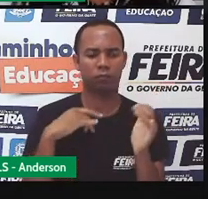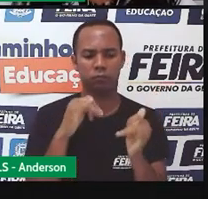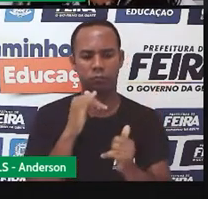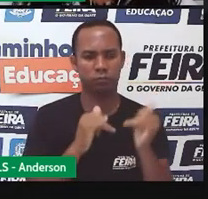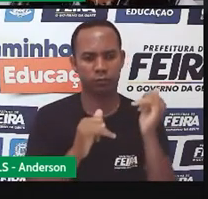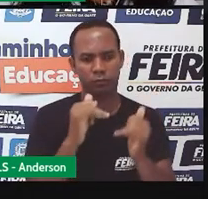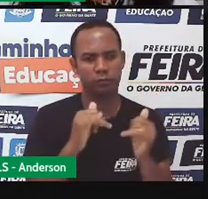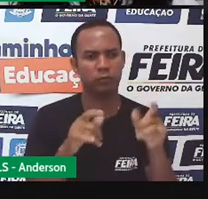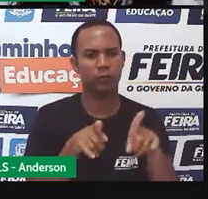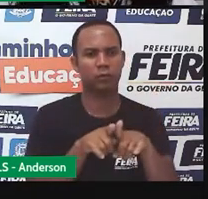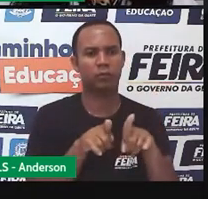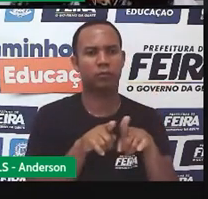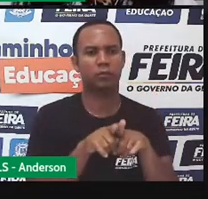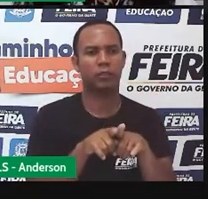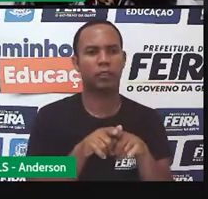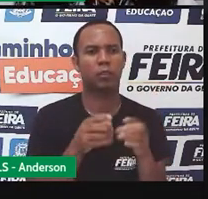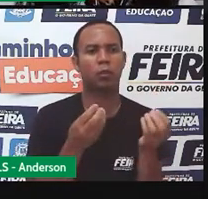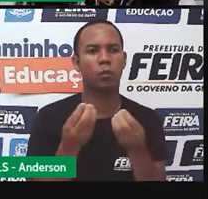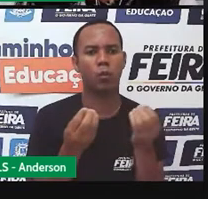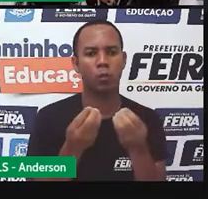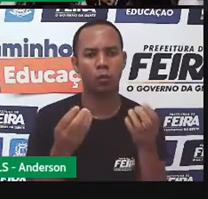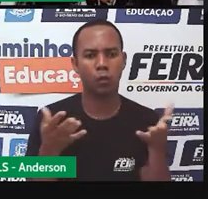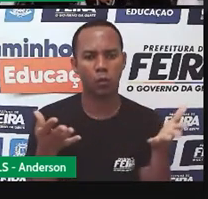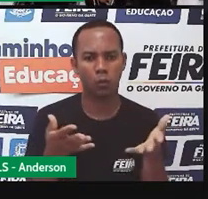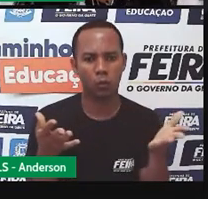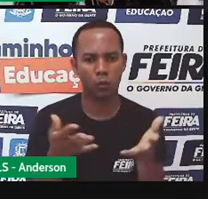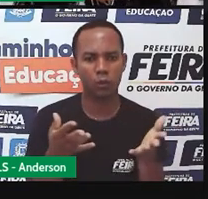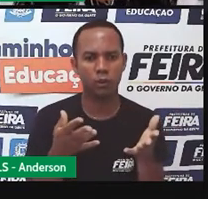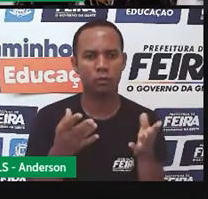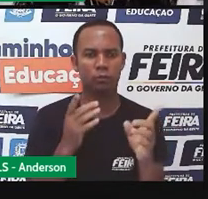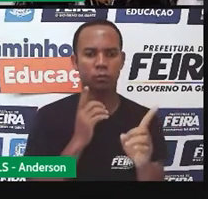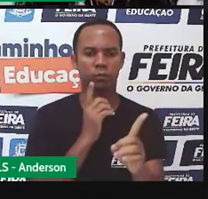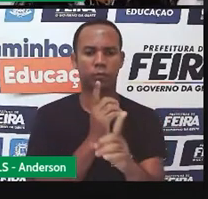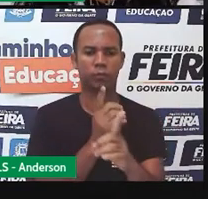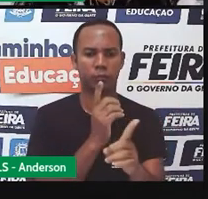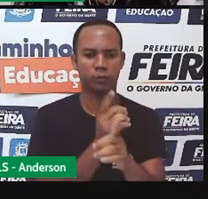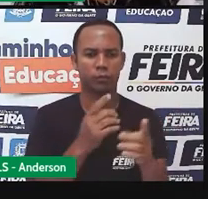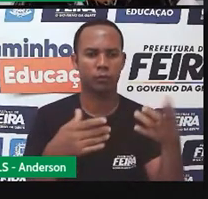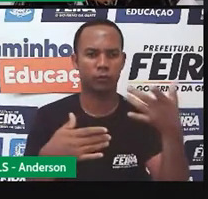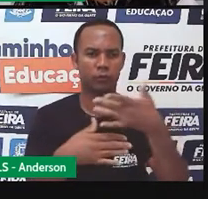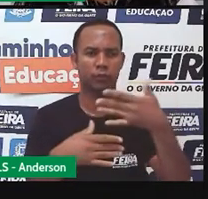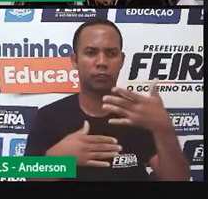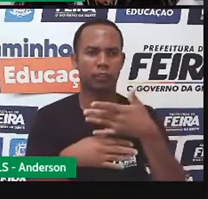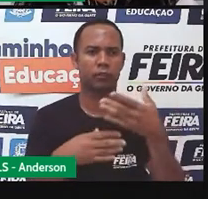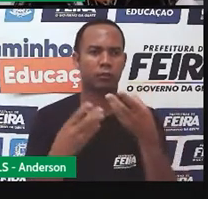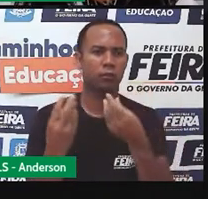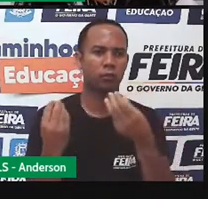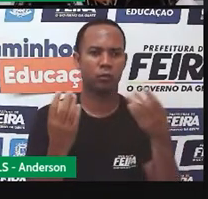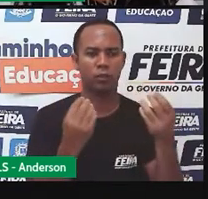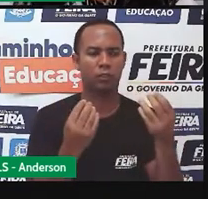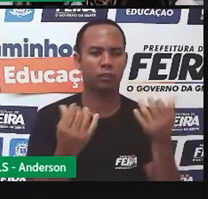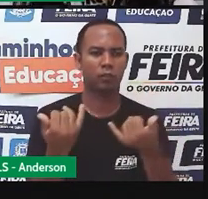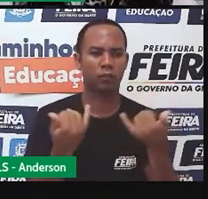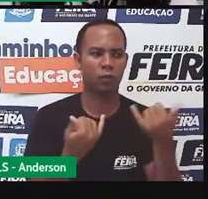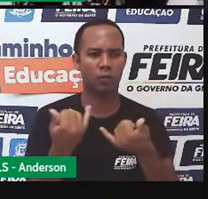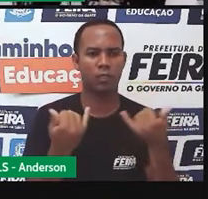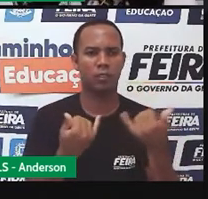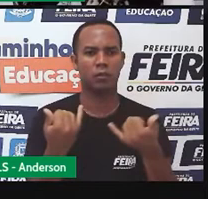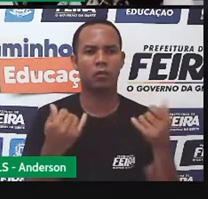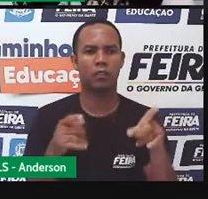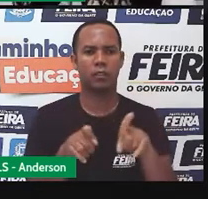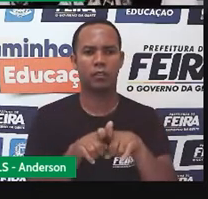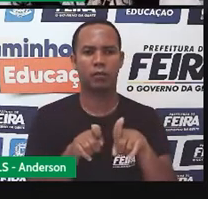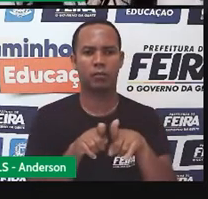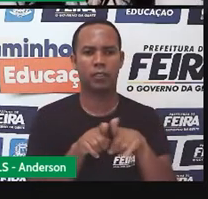jornalismo, como hoje nós acessamos. Aqui na nossa cidade nós temos muitos sites de informação e a